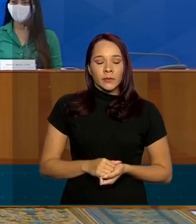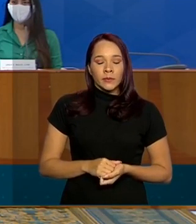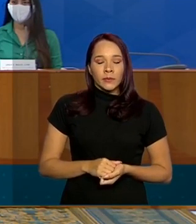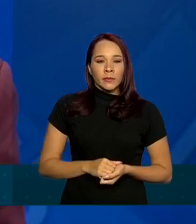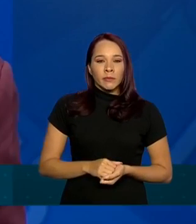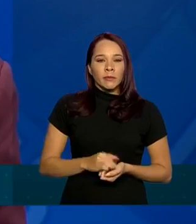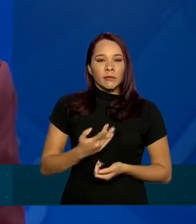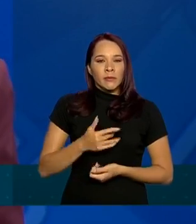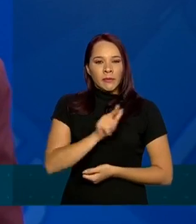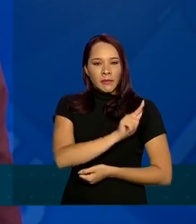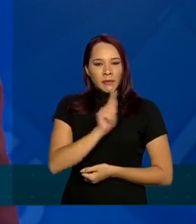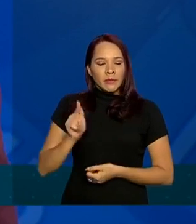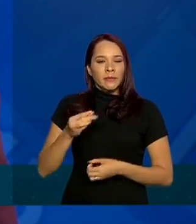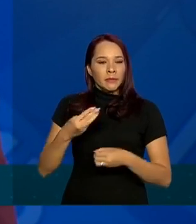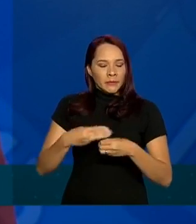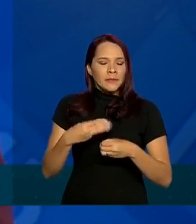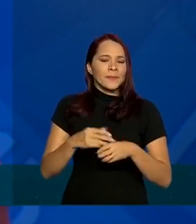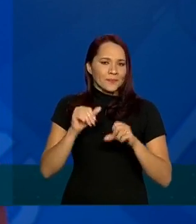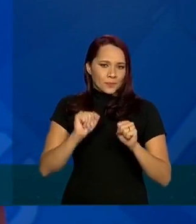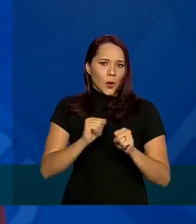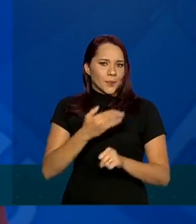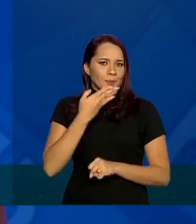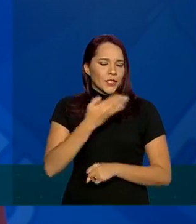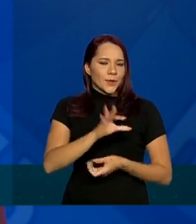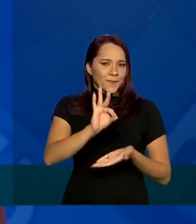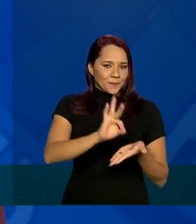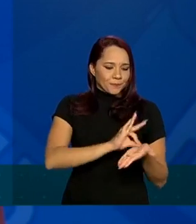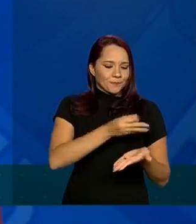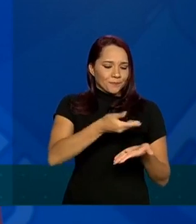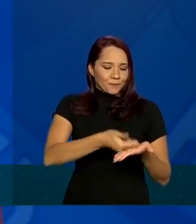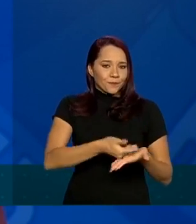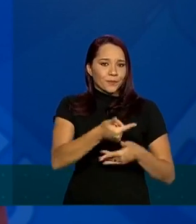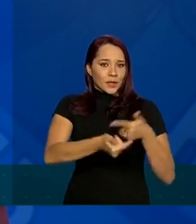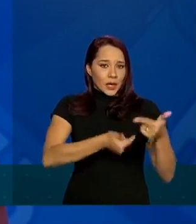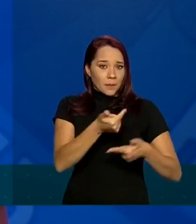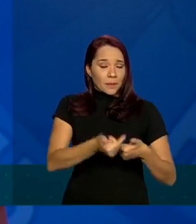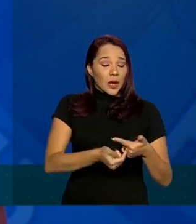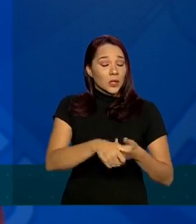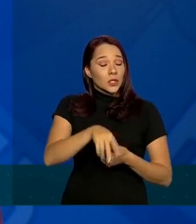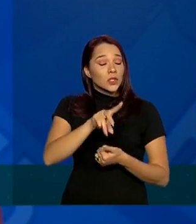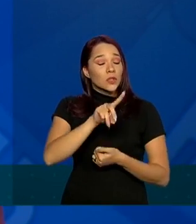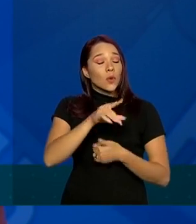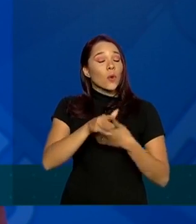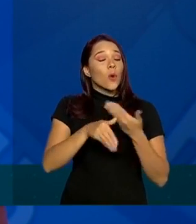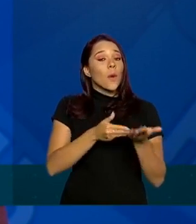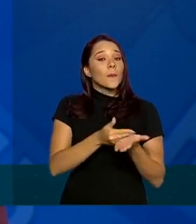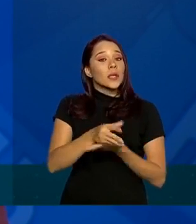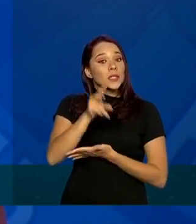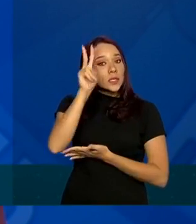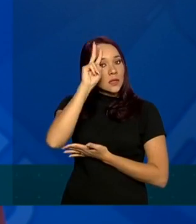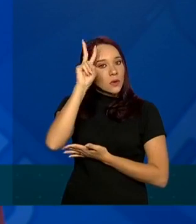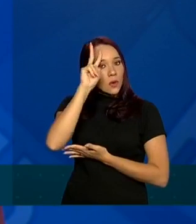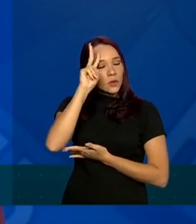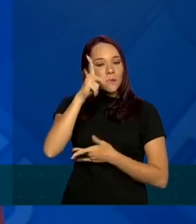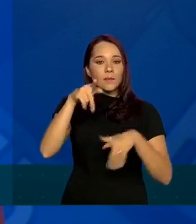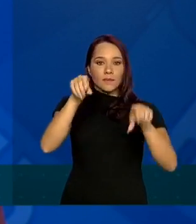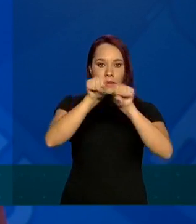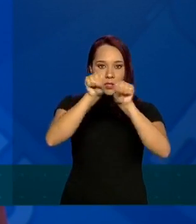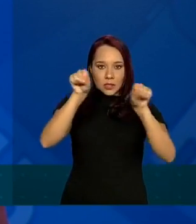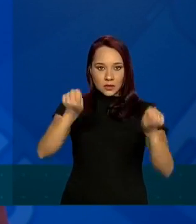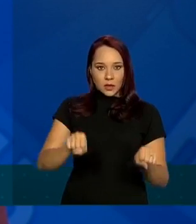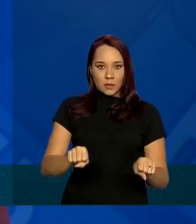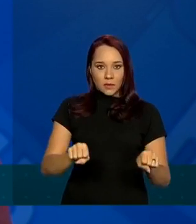os gestores municipais podem solicitar o credenciamento desses serviços a partir de segunda-feira pelo nosso sistema